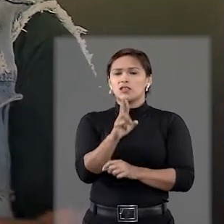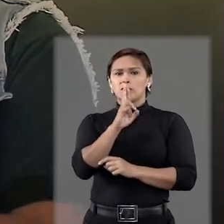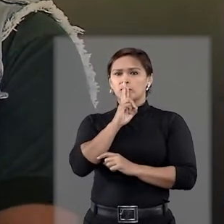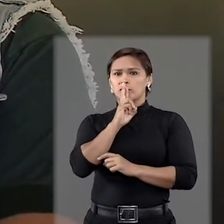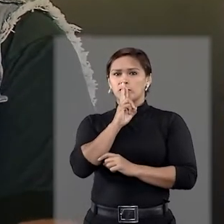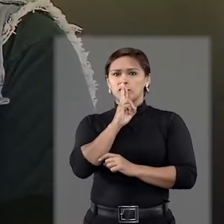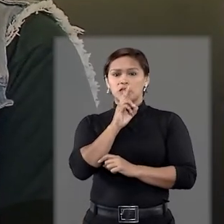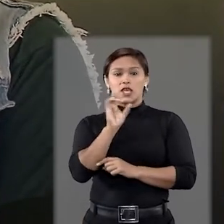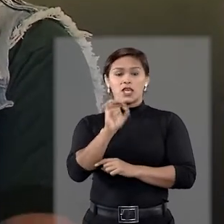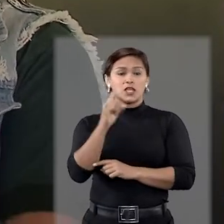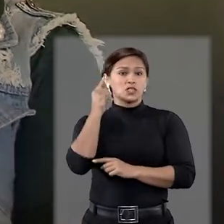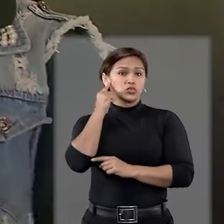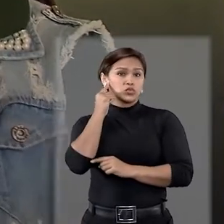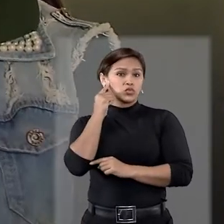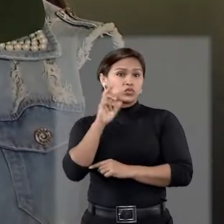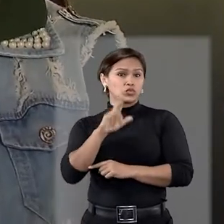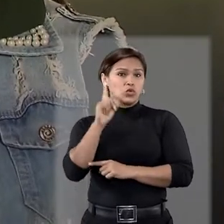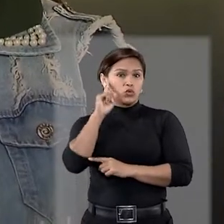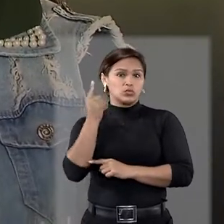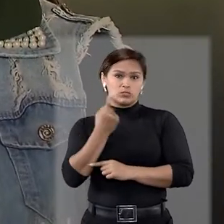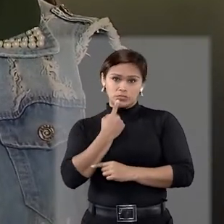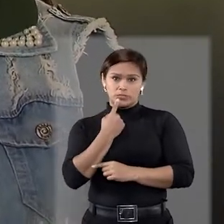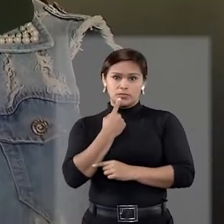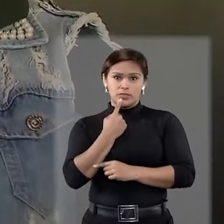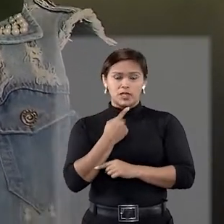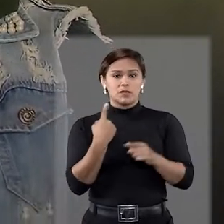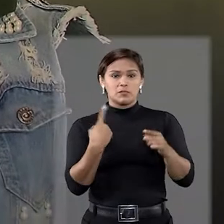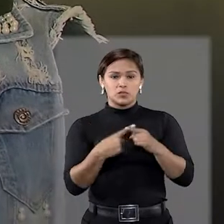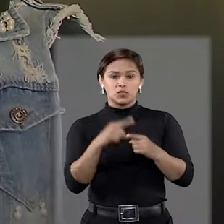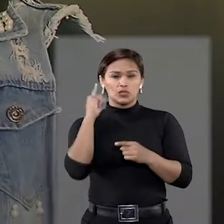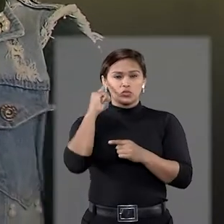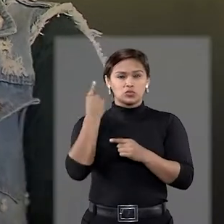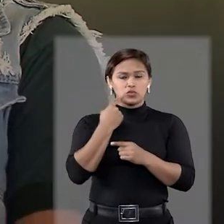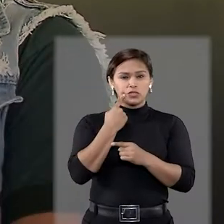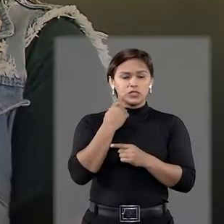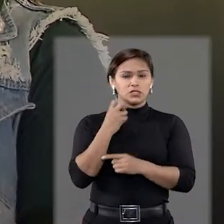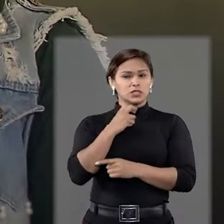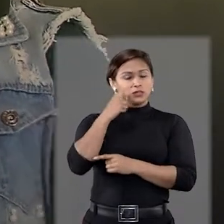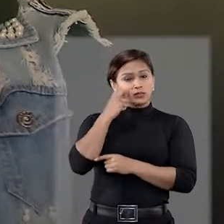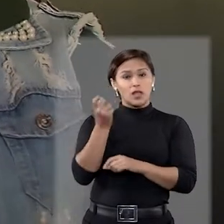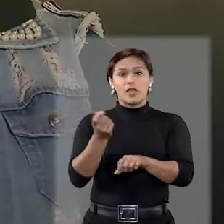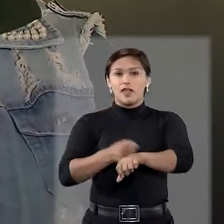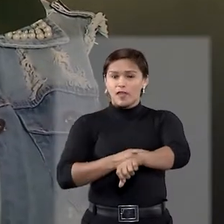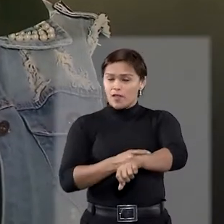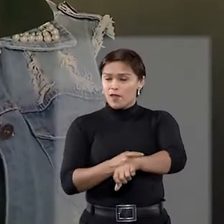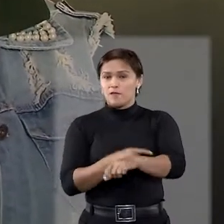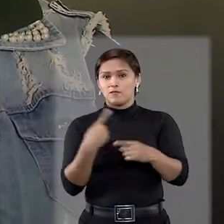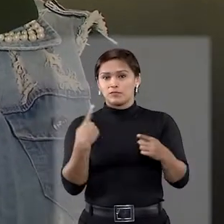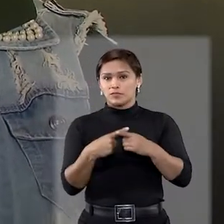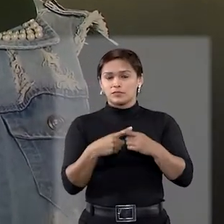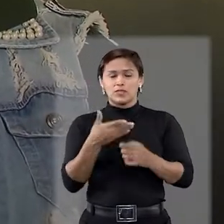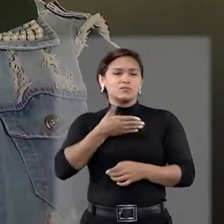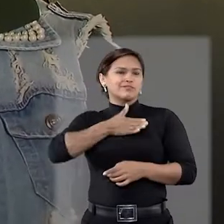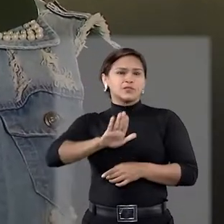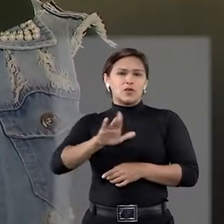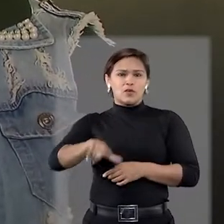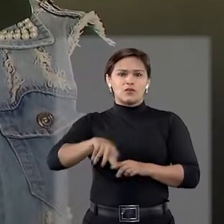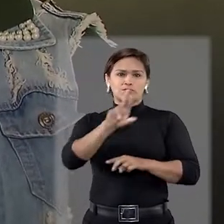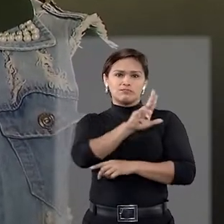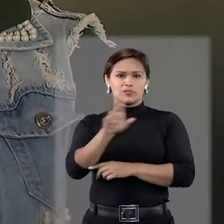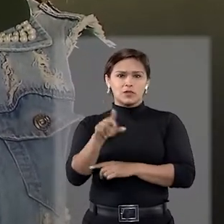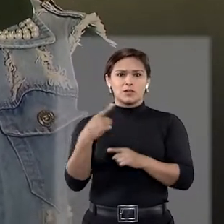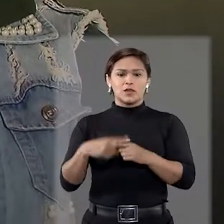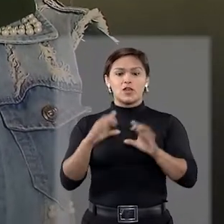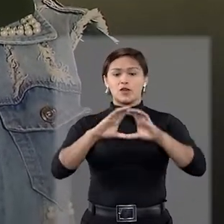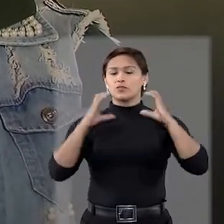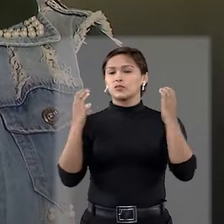não é mudo. Ele é apenas surdo, ele não é mudo. Por isso que o surdo se intriga, fica indignado. não gosta desse